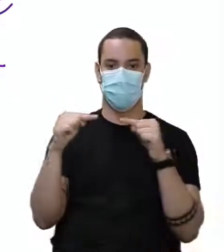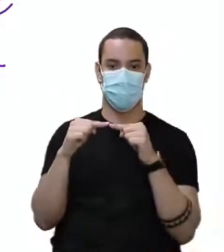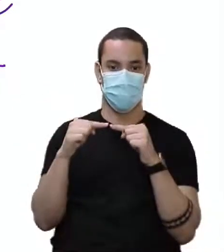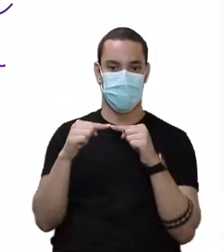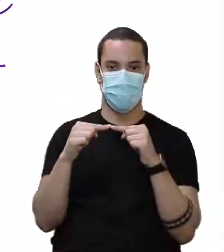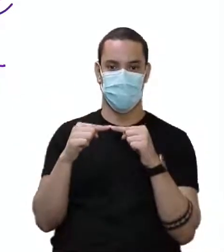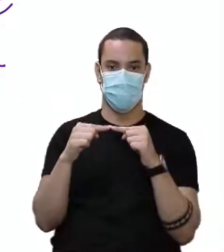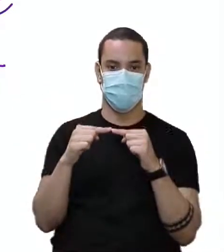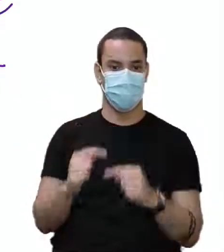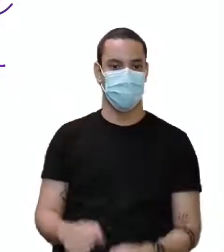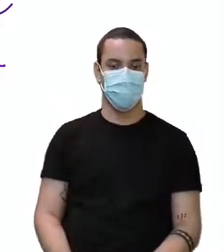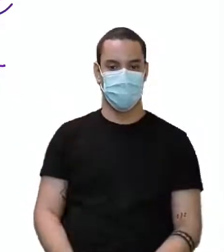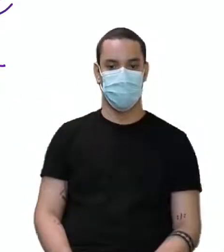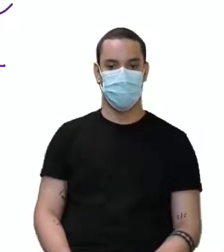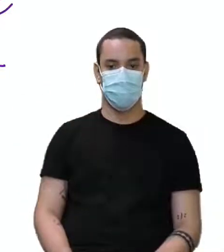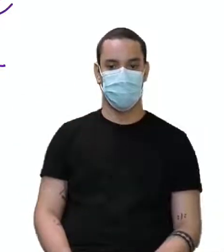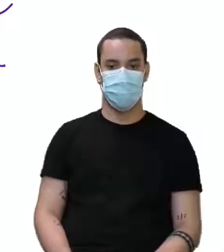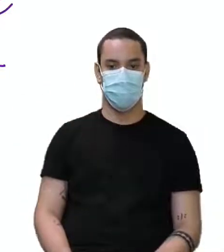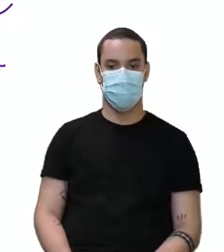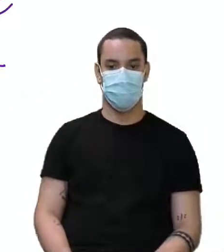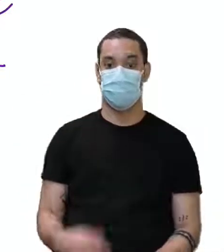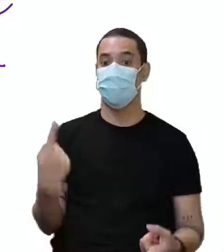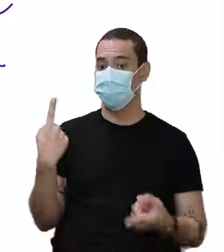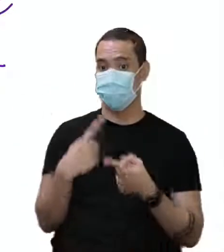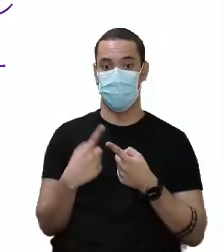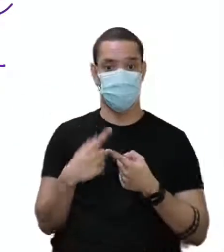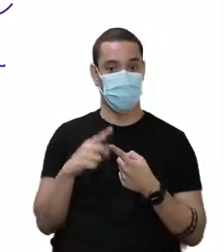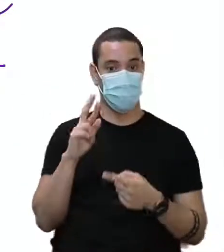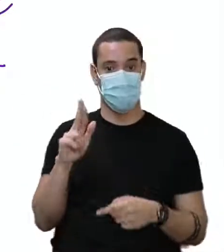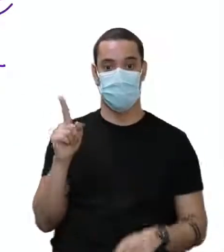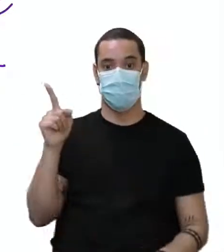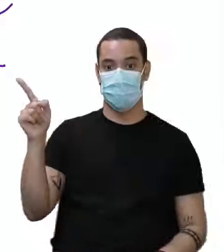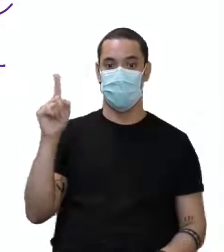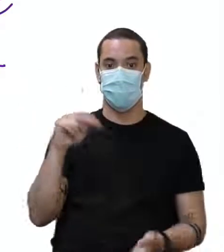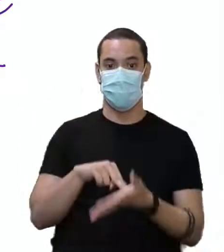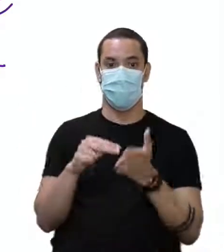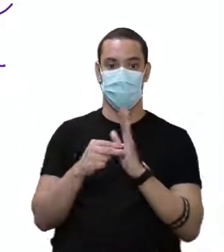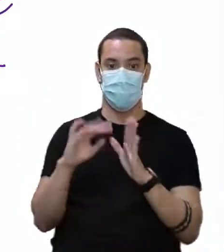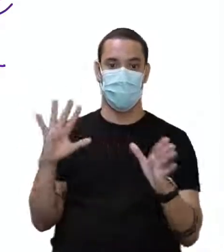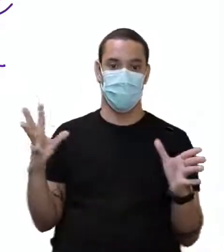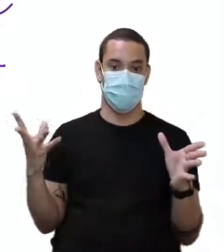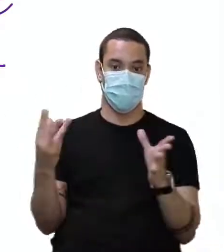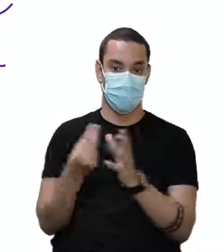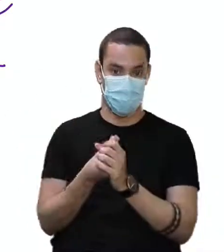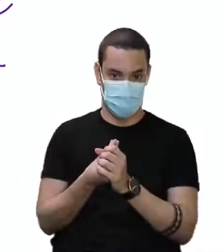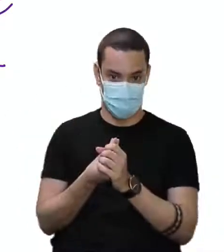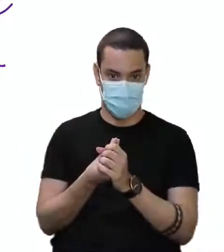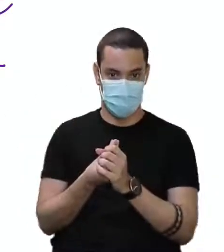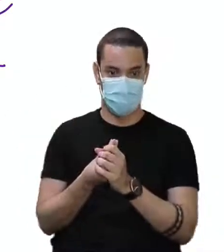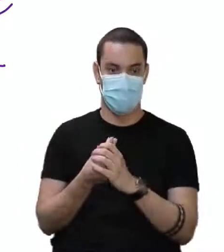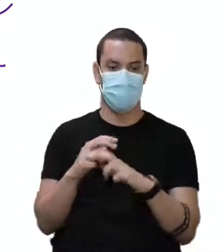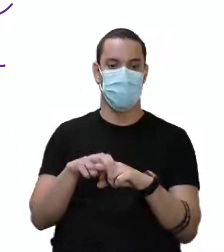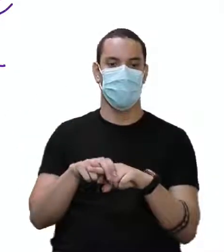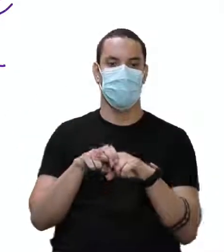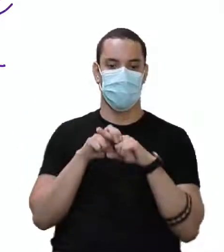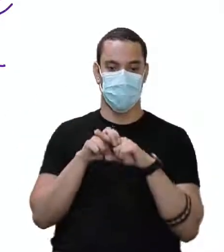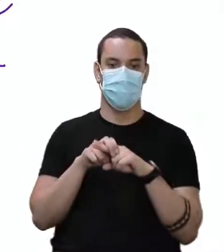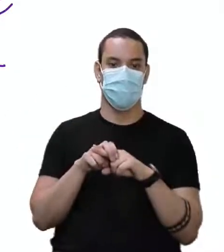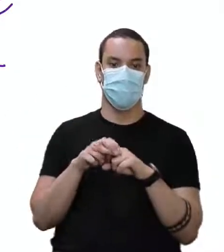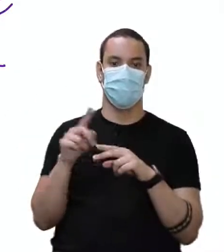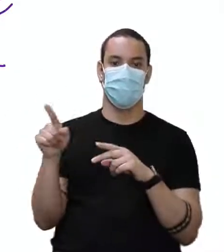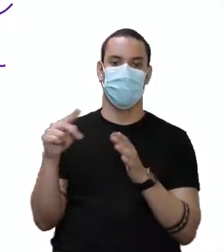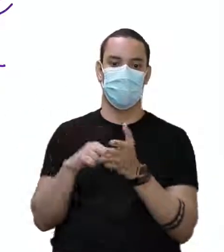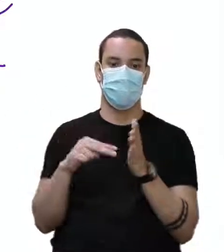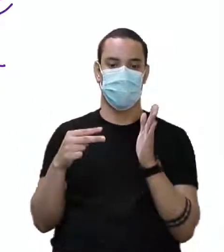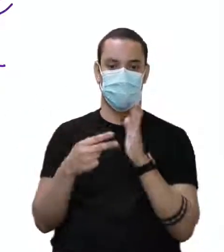were aí. Por que que não vai competir com esse were? Porque esse were é de plural. Então, esse sis, na verdade,